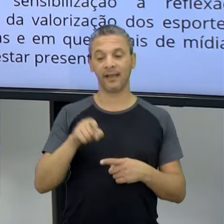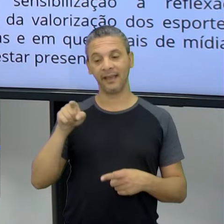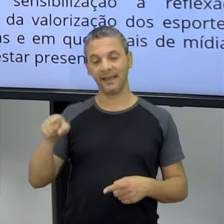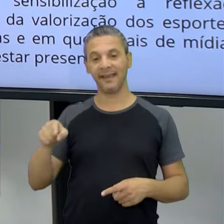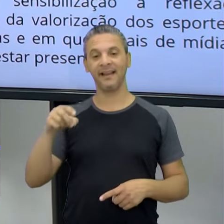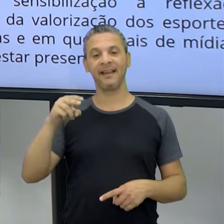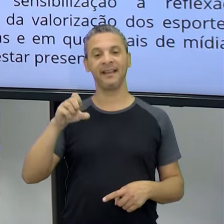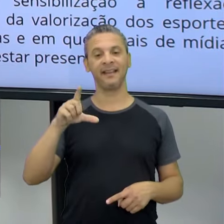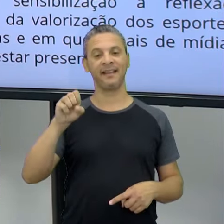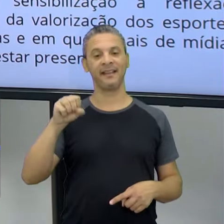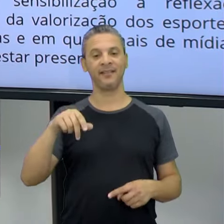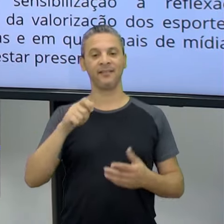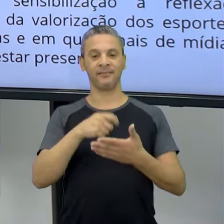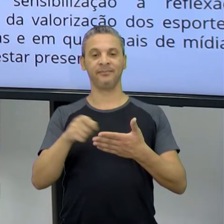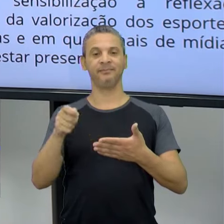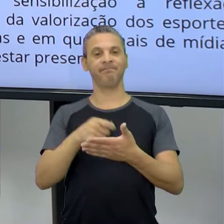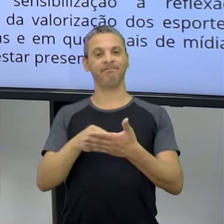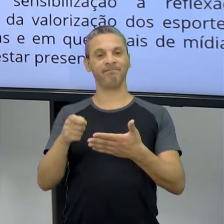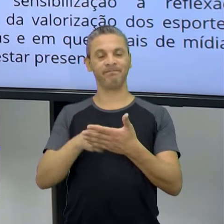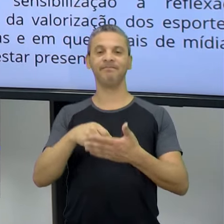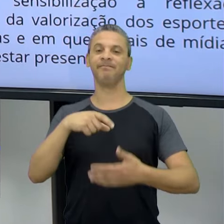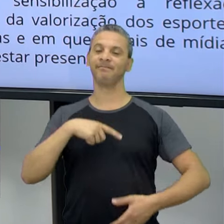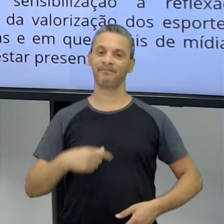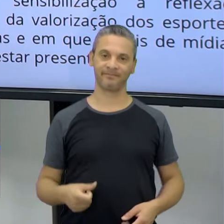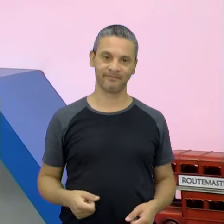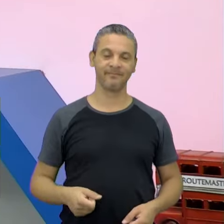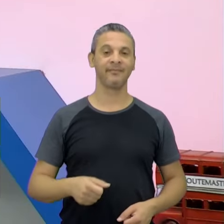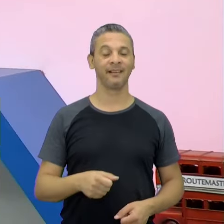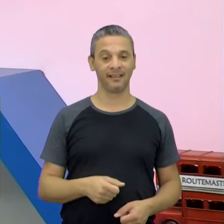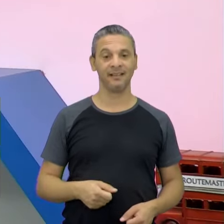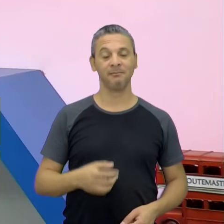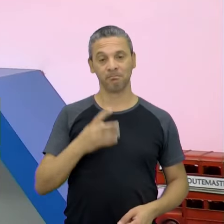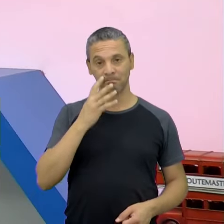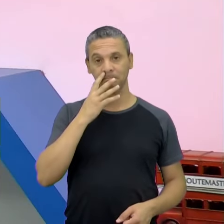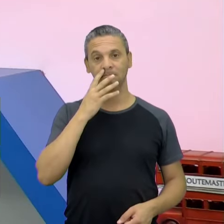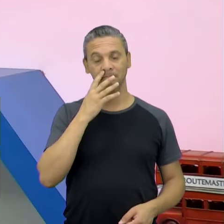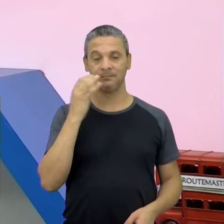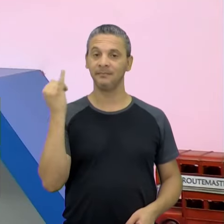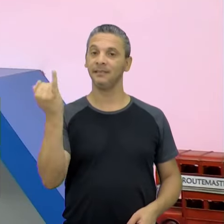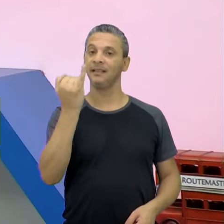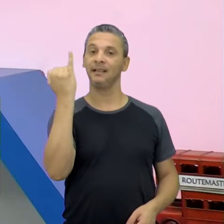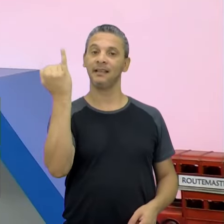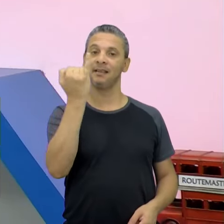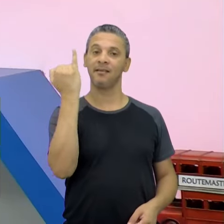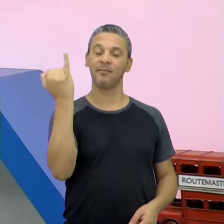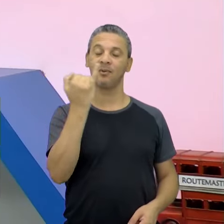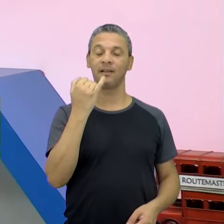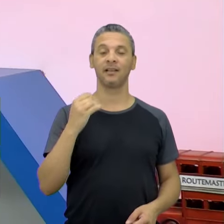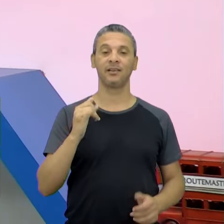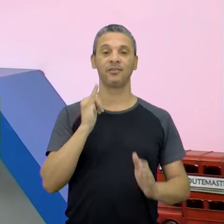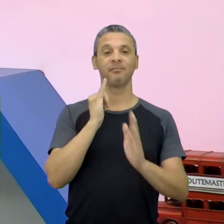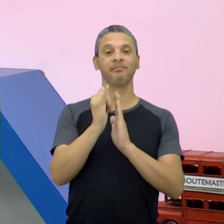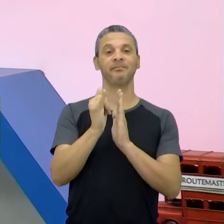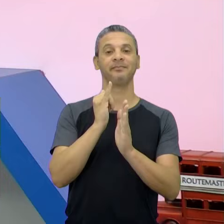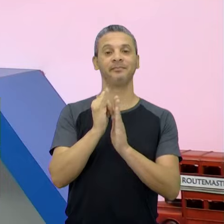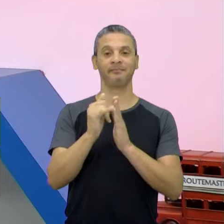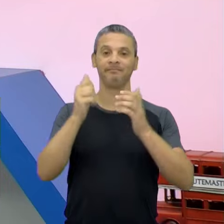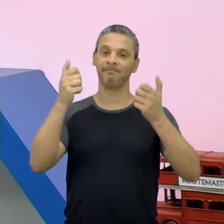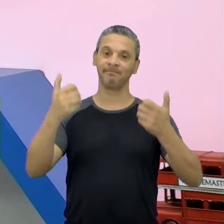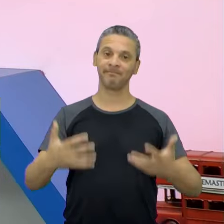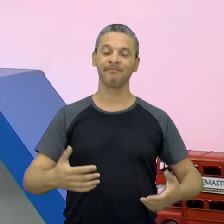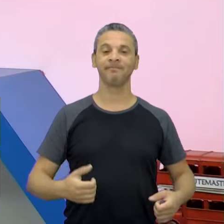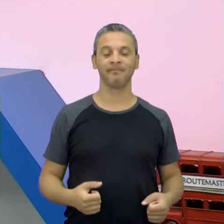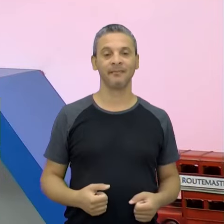escrevendo naquele dia. Exato. Então, olha só, o quanto é significativo, né? E essa questão do